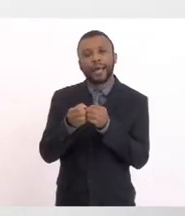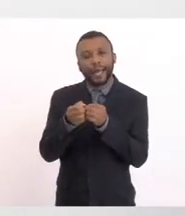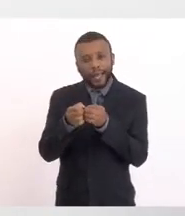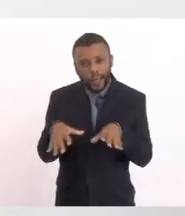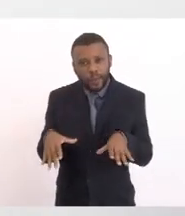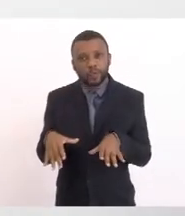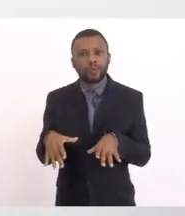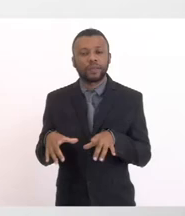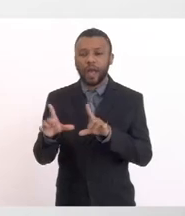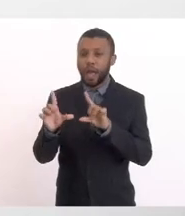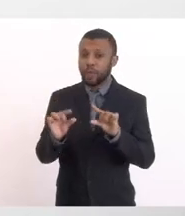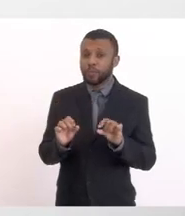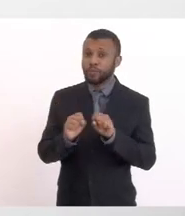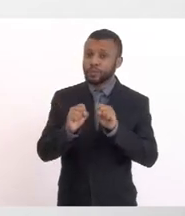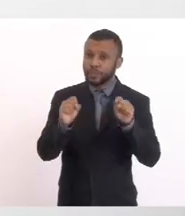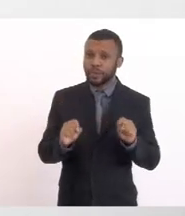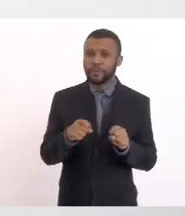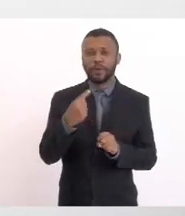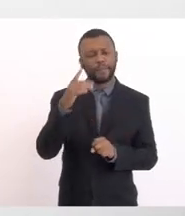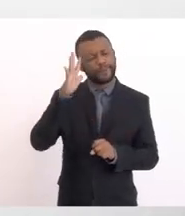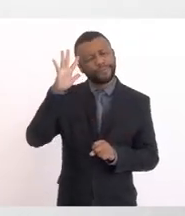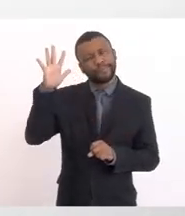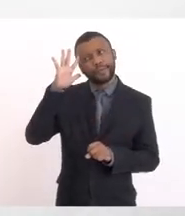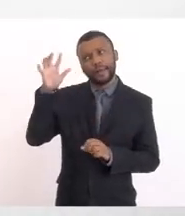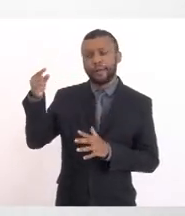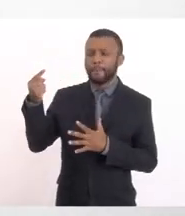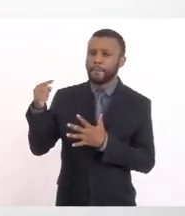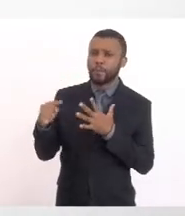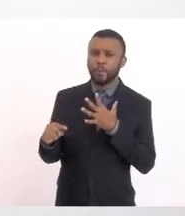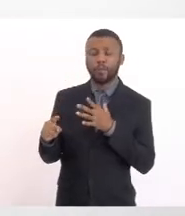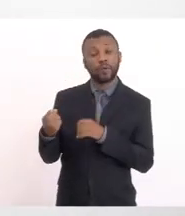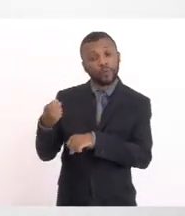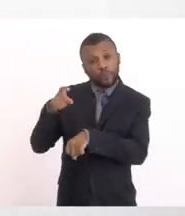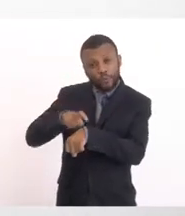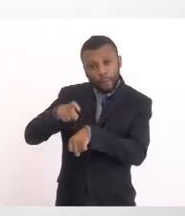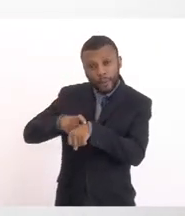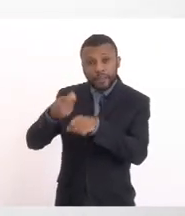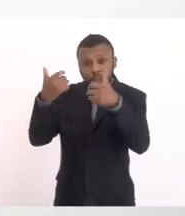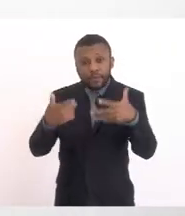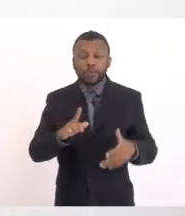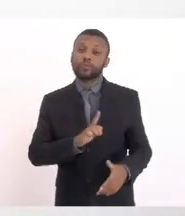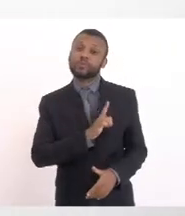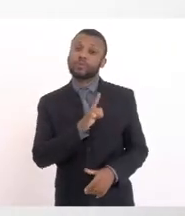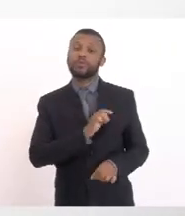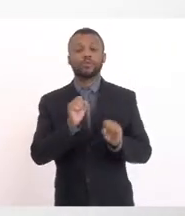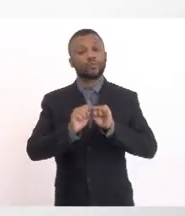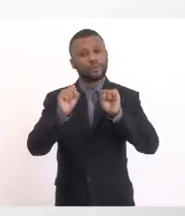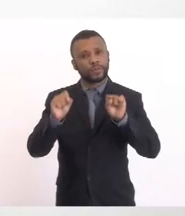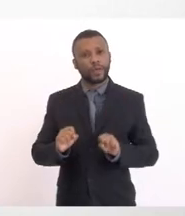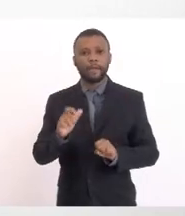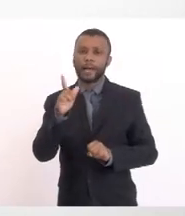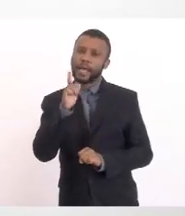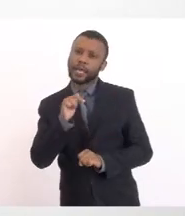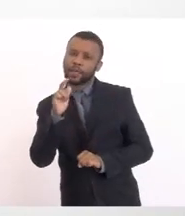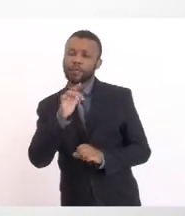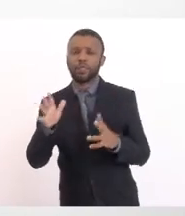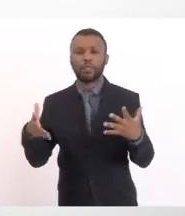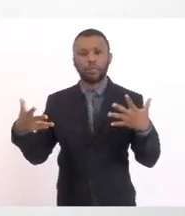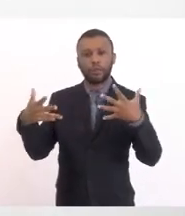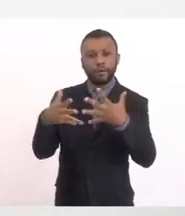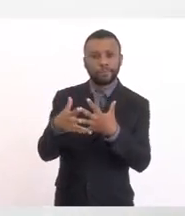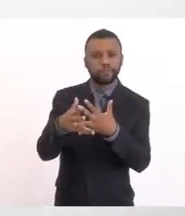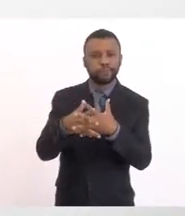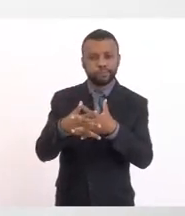Então a gente tem que pensar Em tudo isso Na hora que a gente está Falando de gestão De um sistema hídrico Ainda mais Um sistema tão complexo Como a